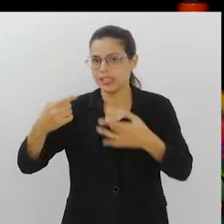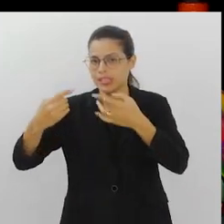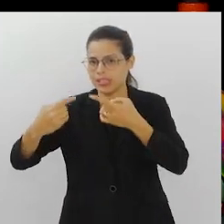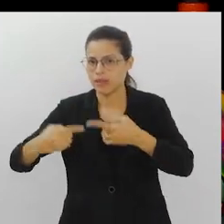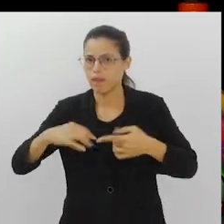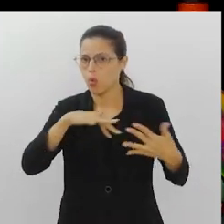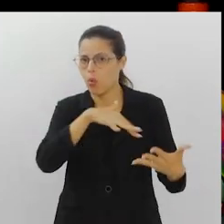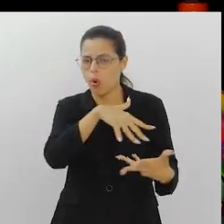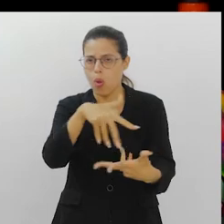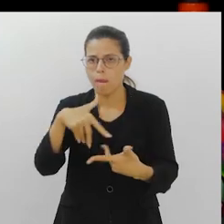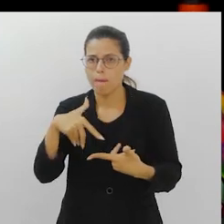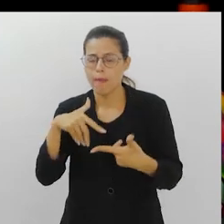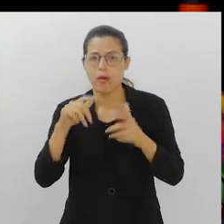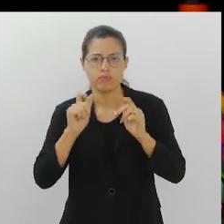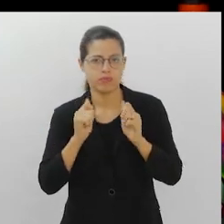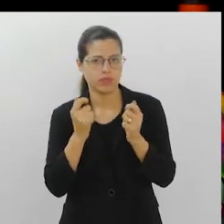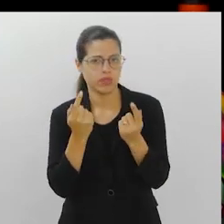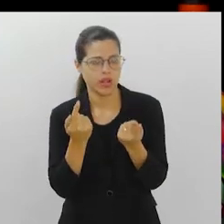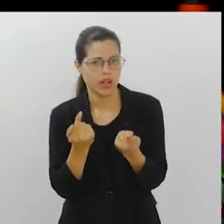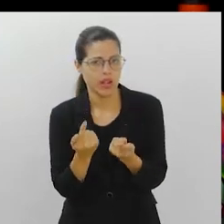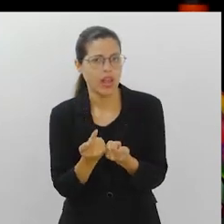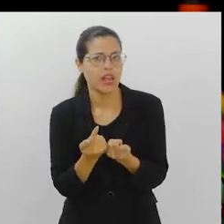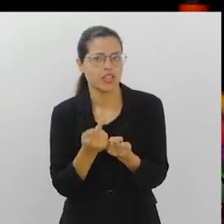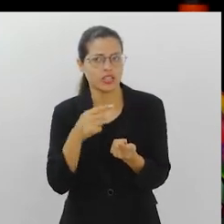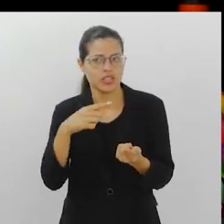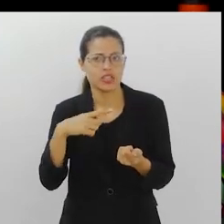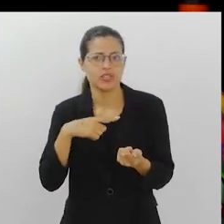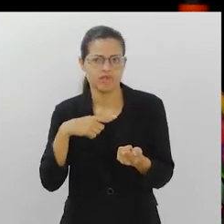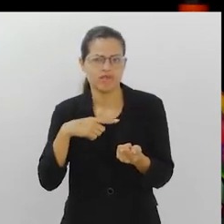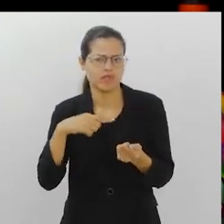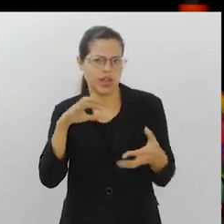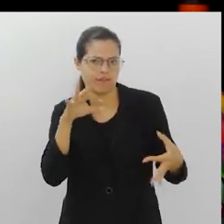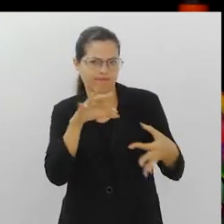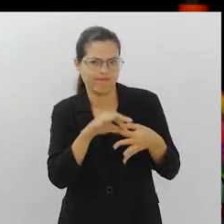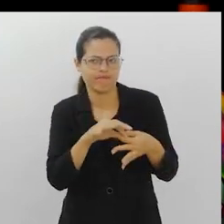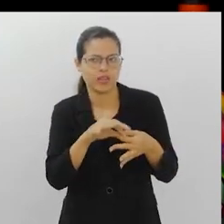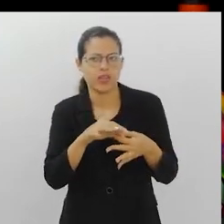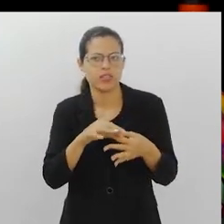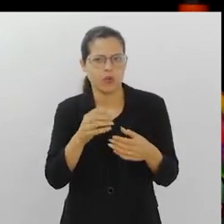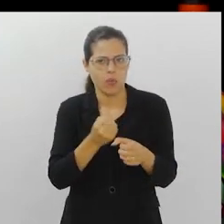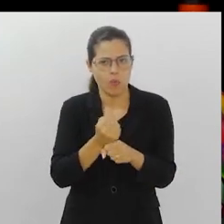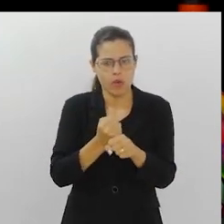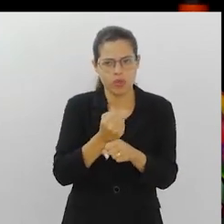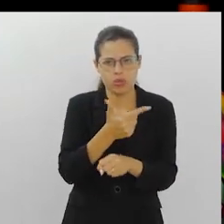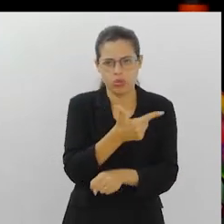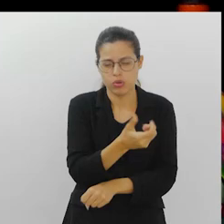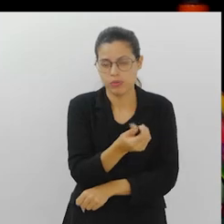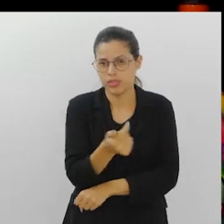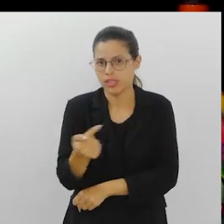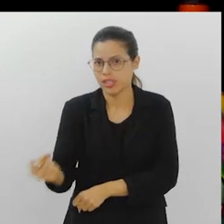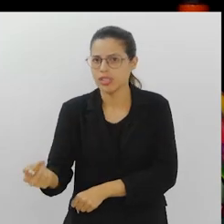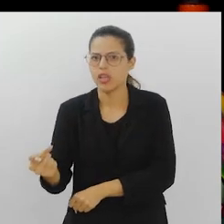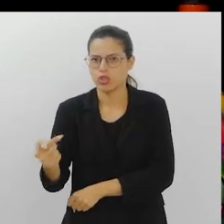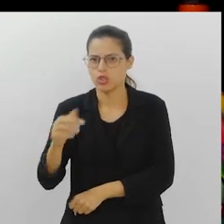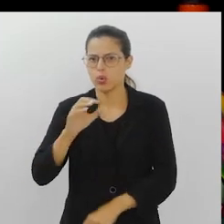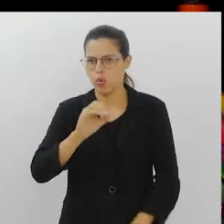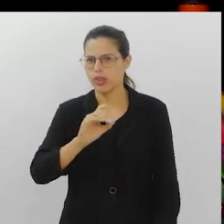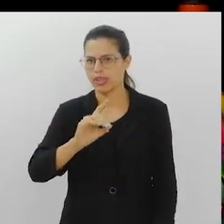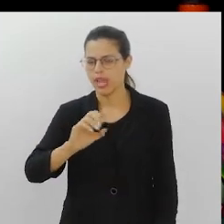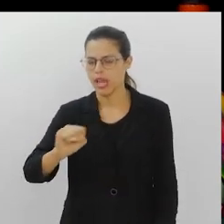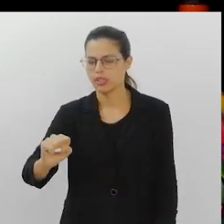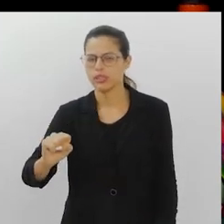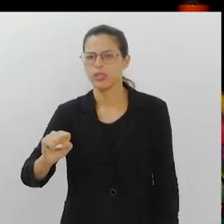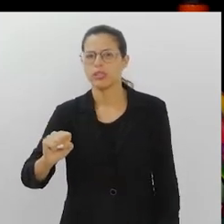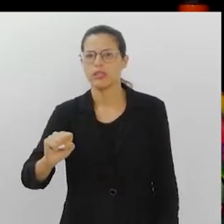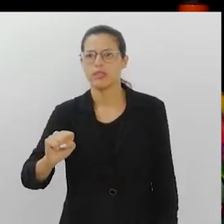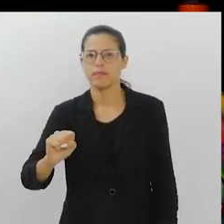globais que estão ali colocados e a LERJ é uma das signatárias dos ODS, desde 2017, a LERJ é signatária disso.